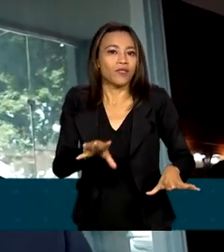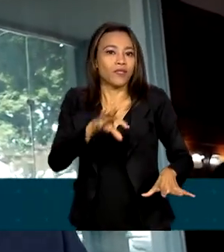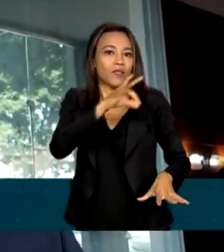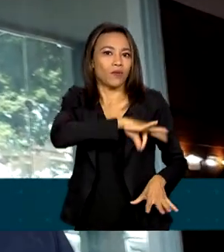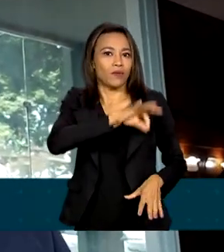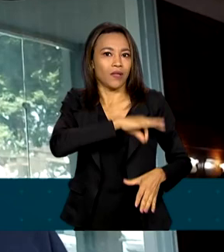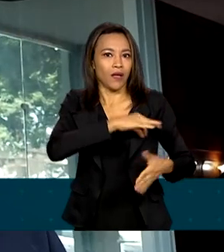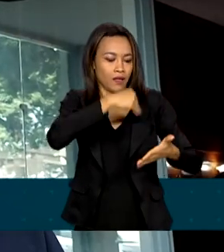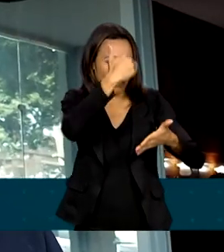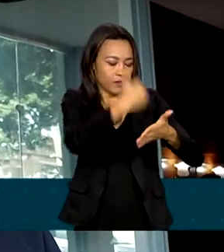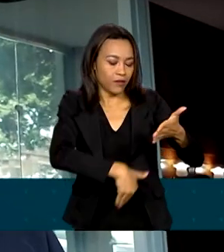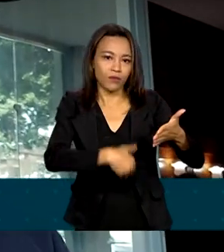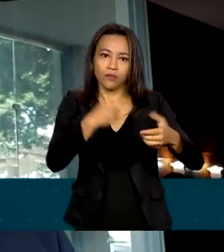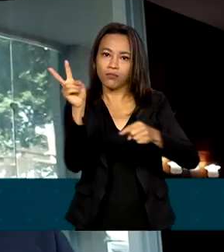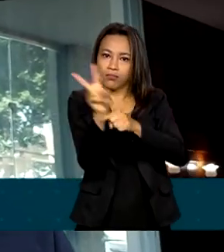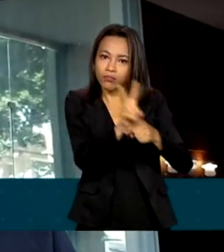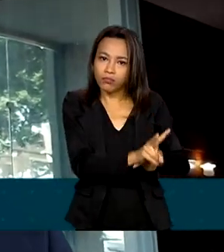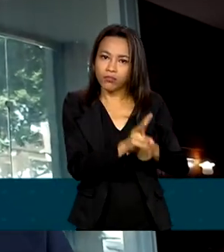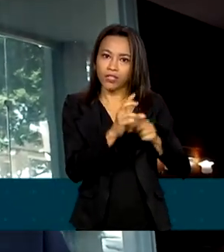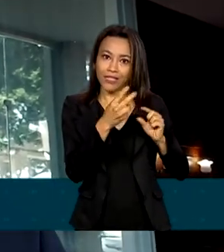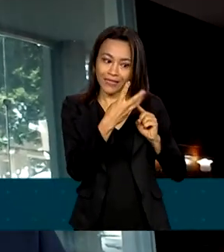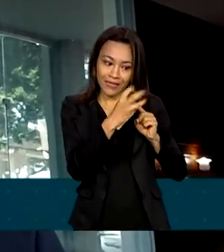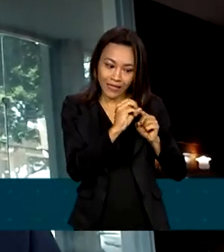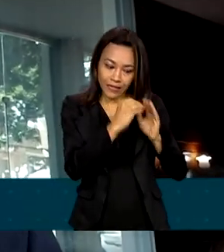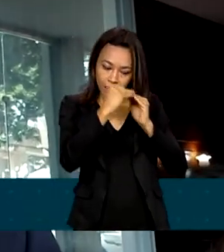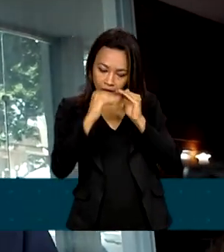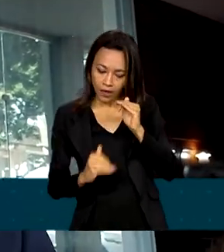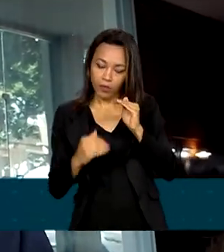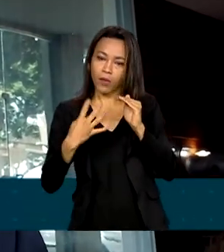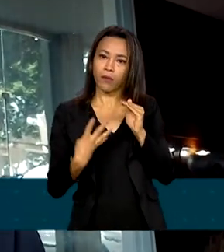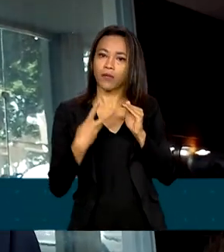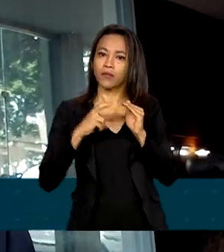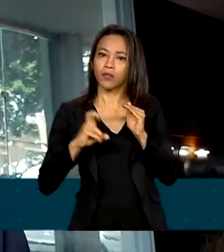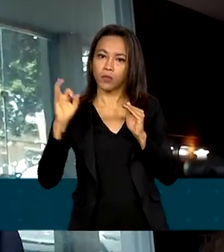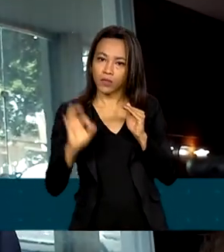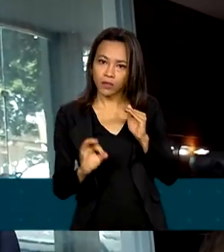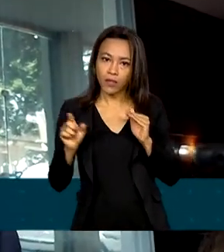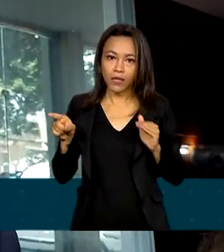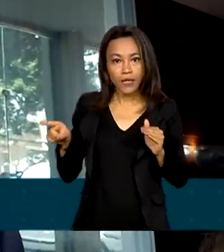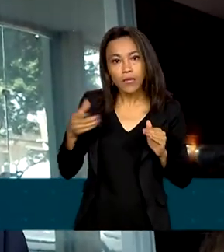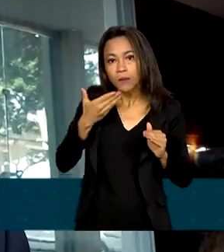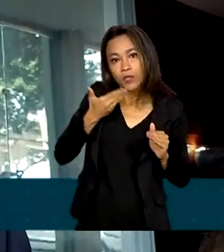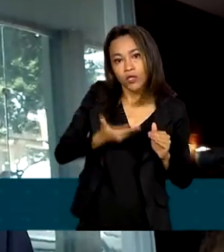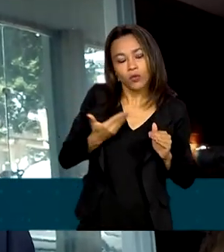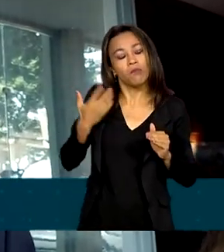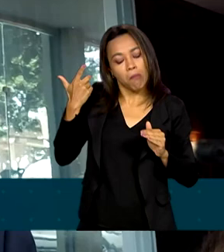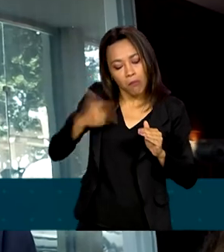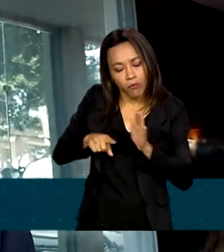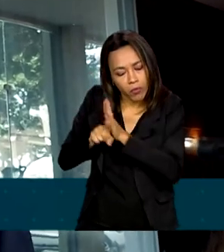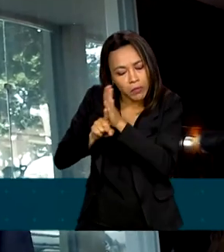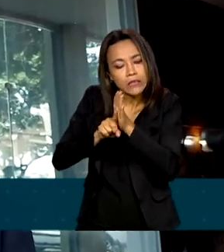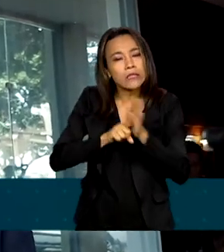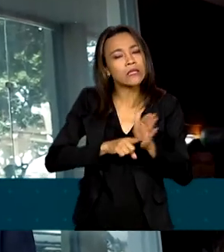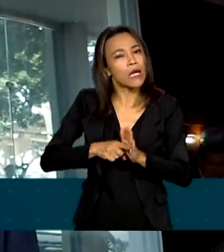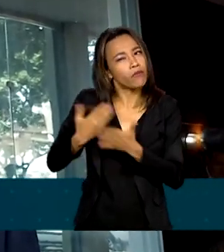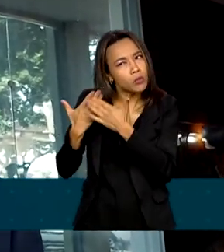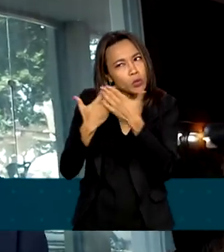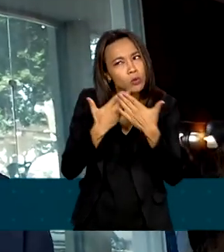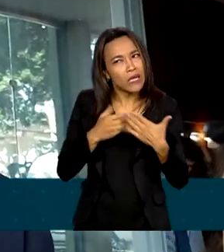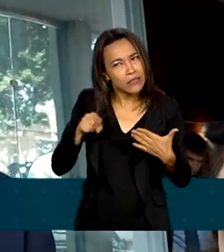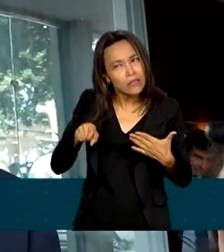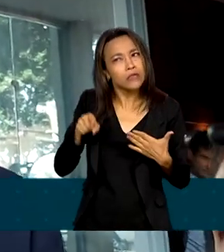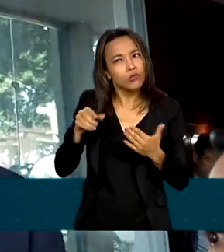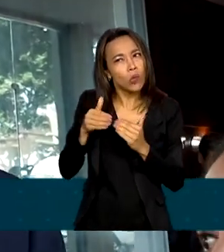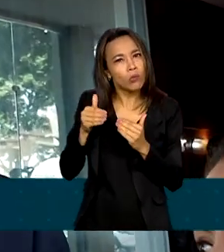30% para 45% e o presidente pediu um estudo para saber se esse patamar é